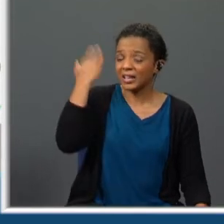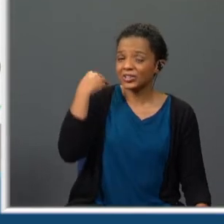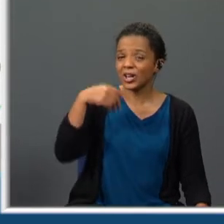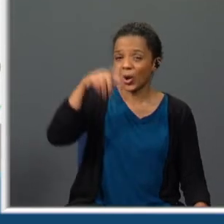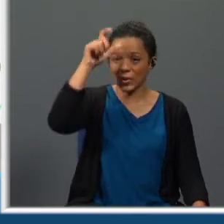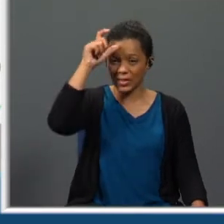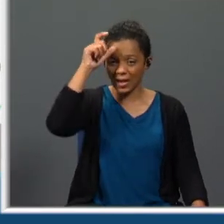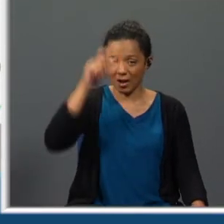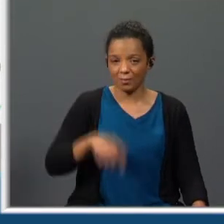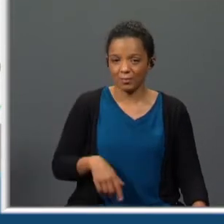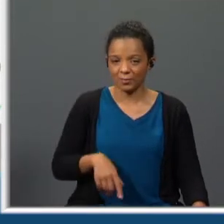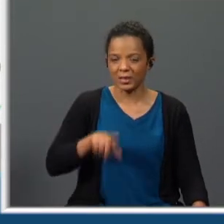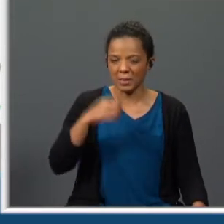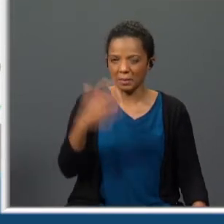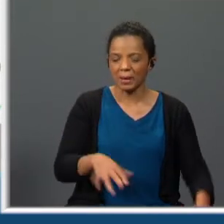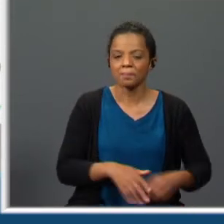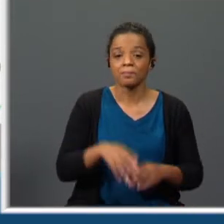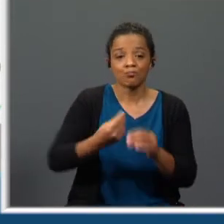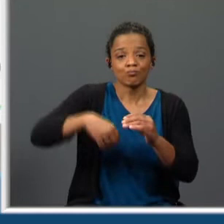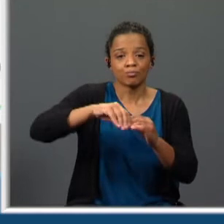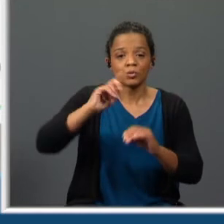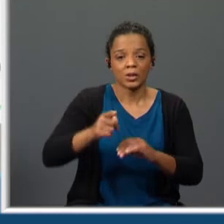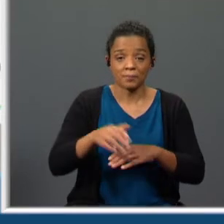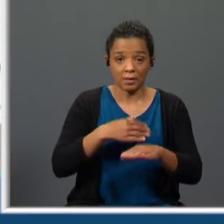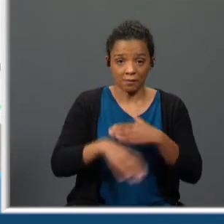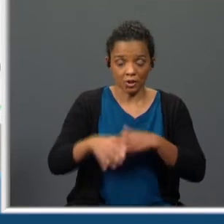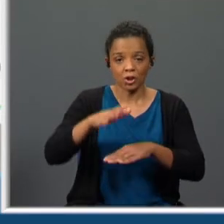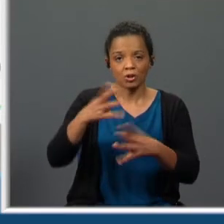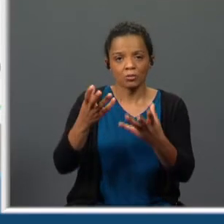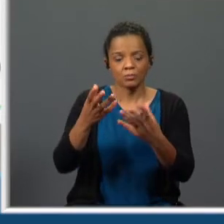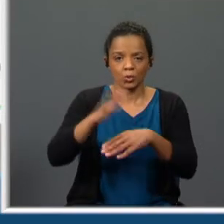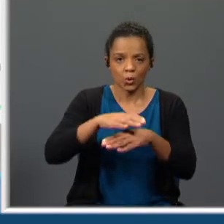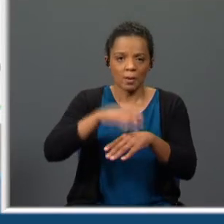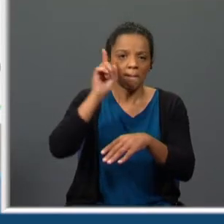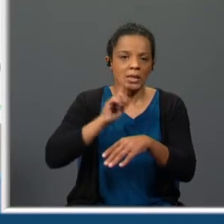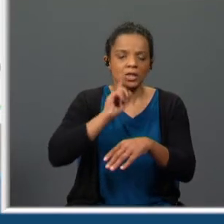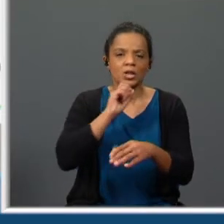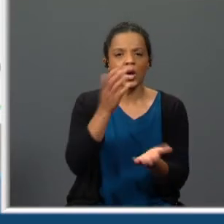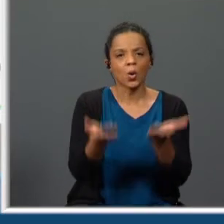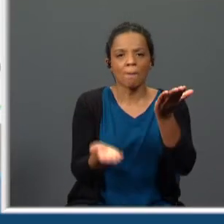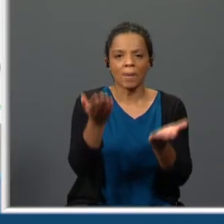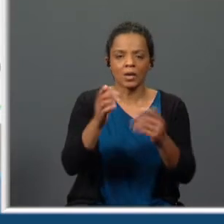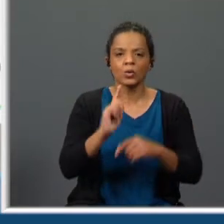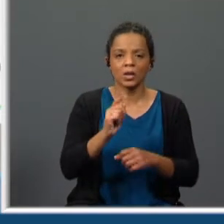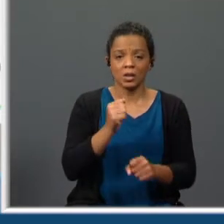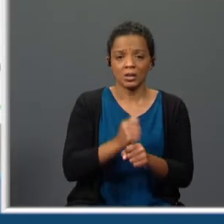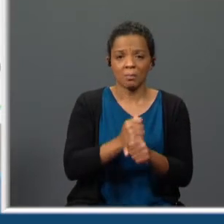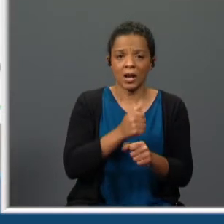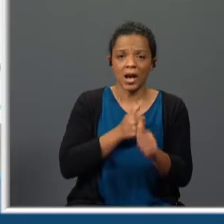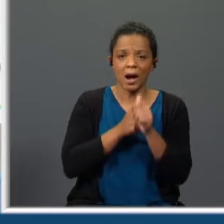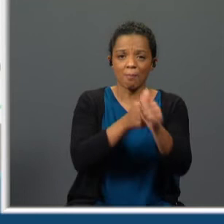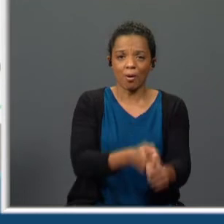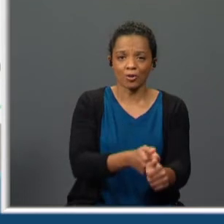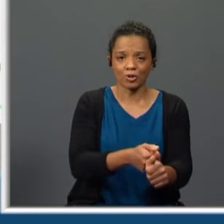ao diabo portanto outro erro acrescenta que o que fez pelas moças se pode comparar à missão dos apóstolos e que